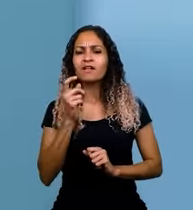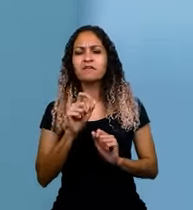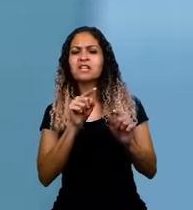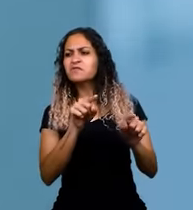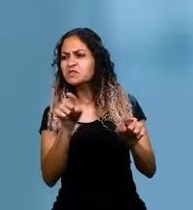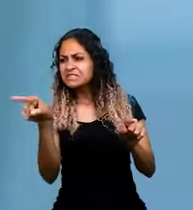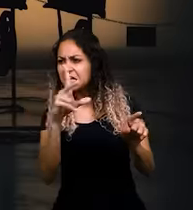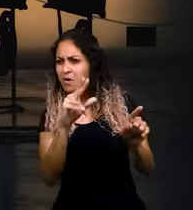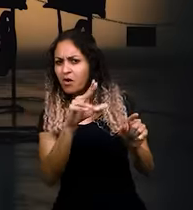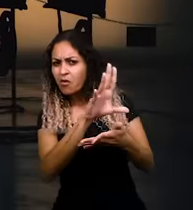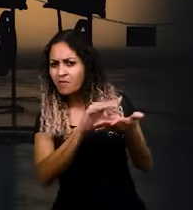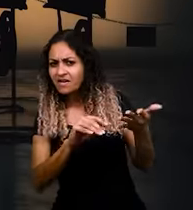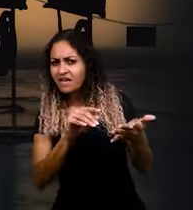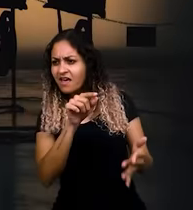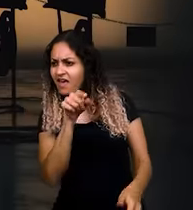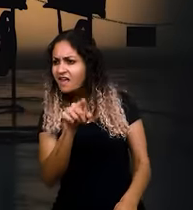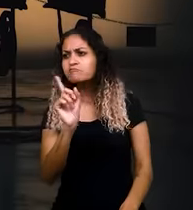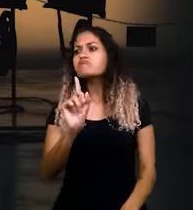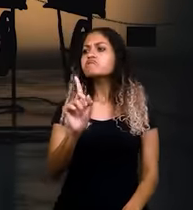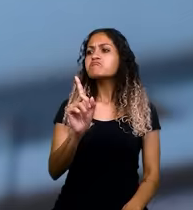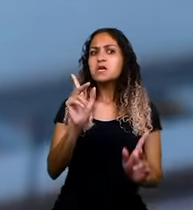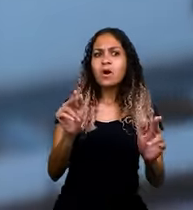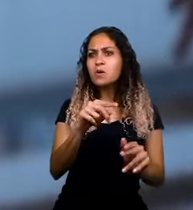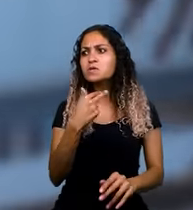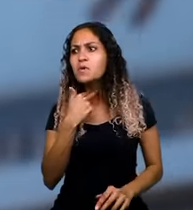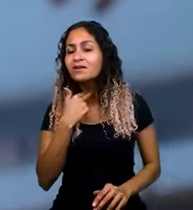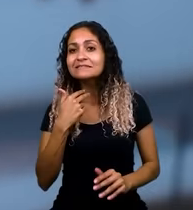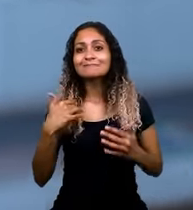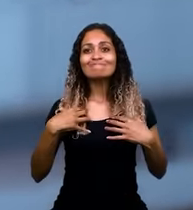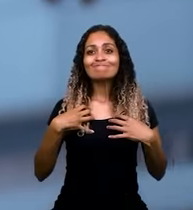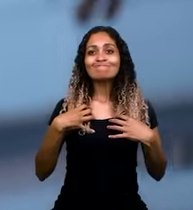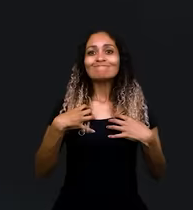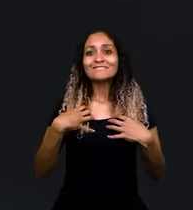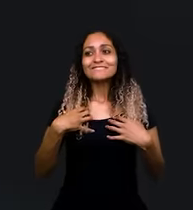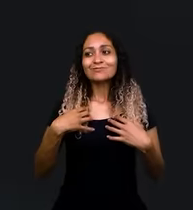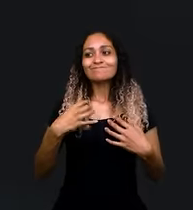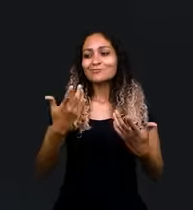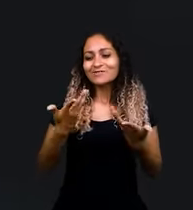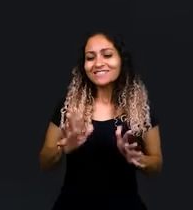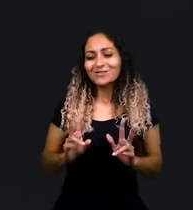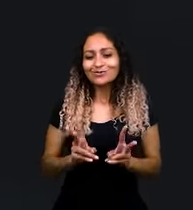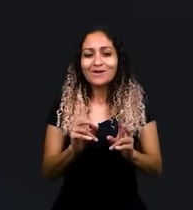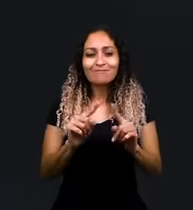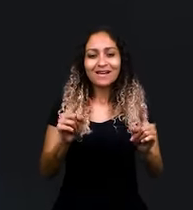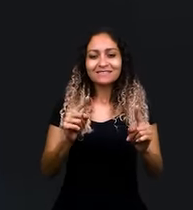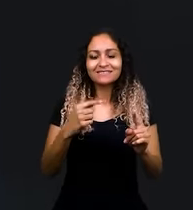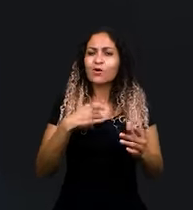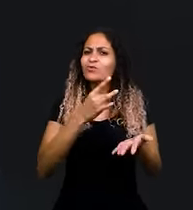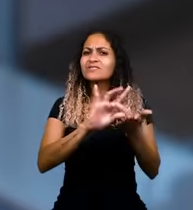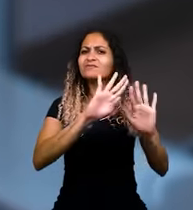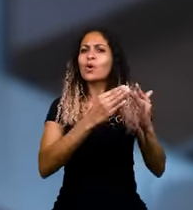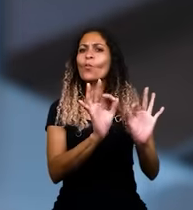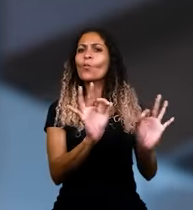não seja que nem o Fernando. Isso me dava todo motivo para não continuar, mas eu nunca odiei a escola. Não tinha ideia de ser professor na época ainda, mas